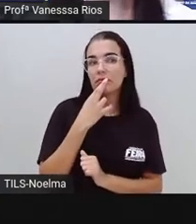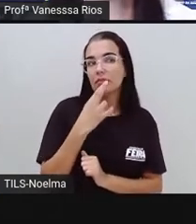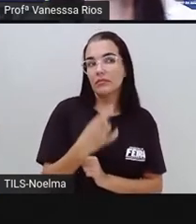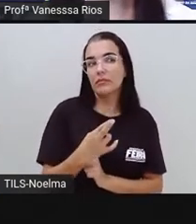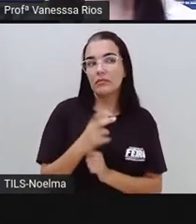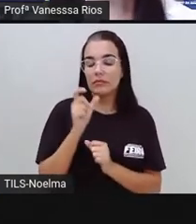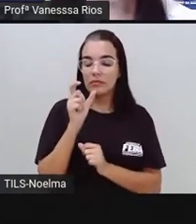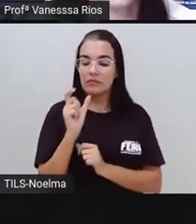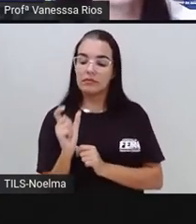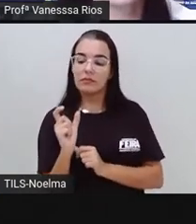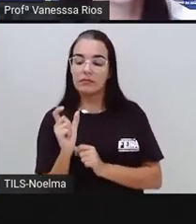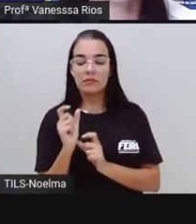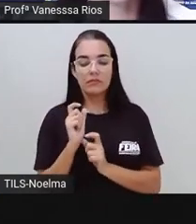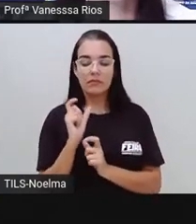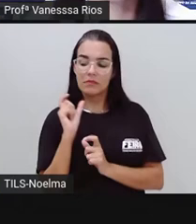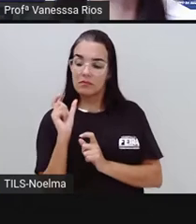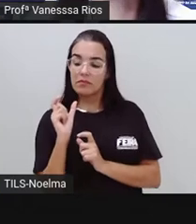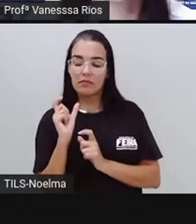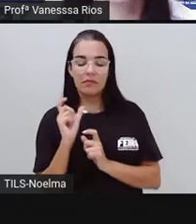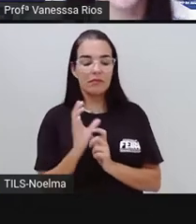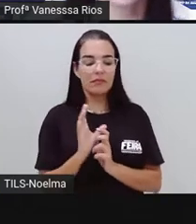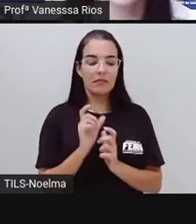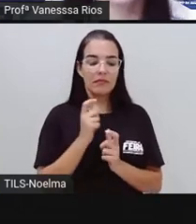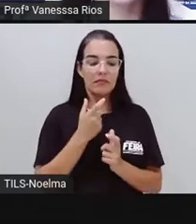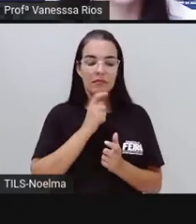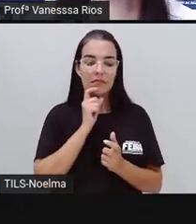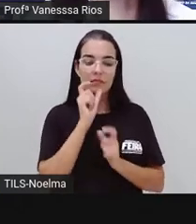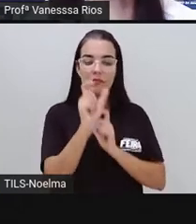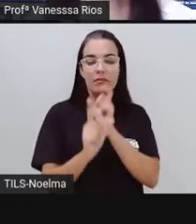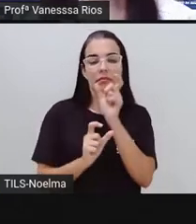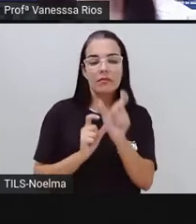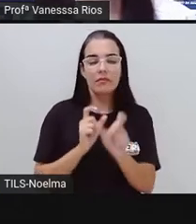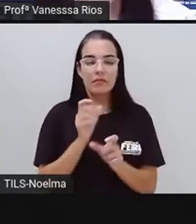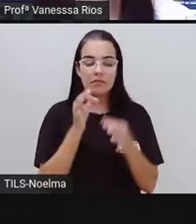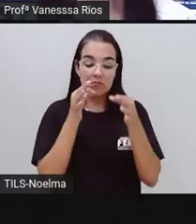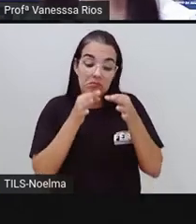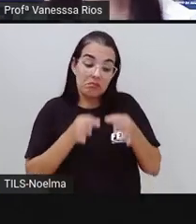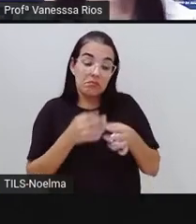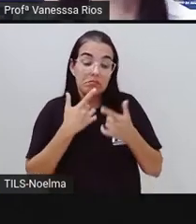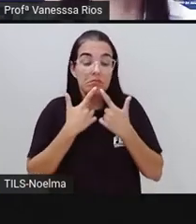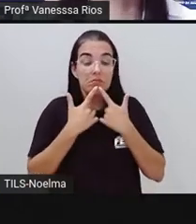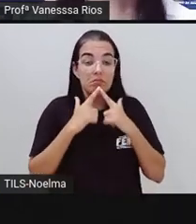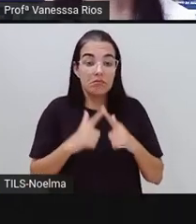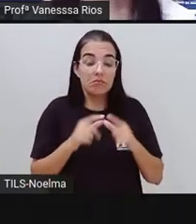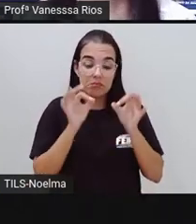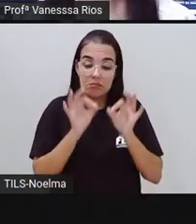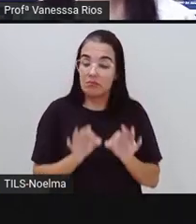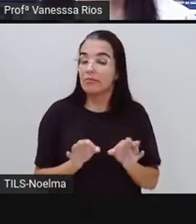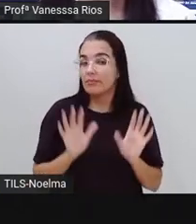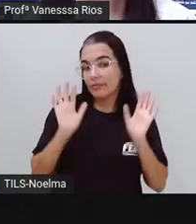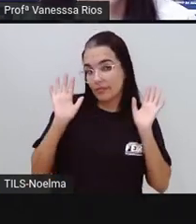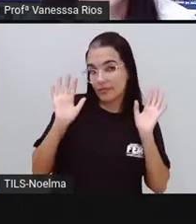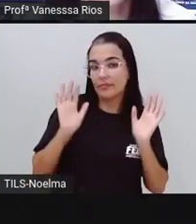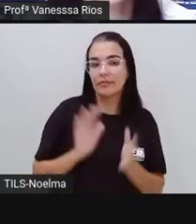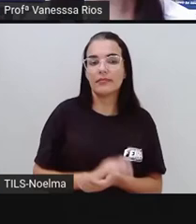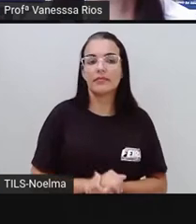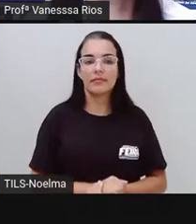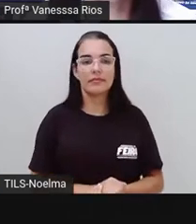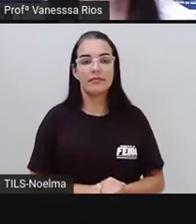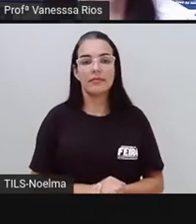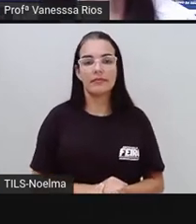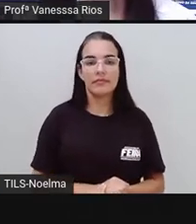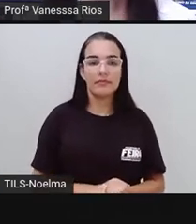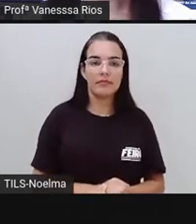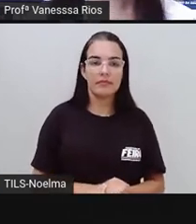estar direcionadas, estar relacionadas ao tipo de linguagem que cada pessoa utiliza, né?